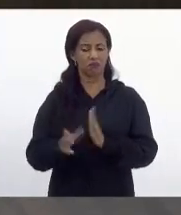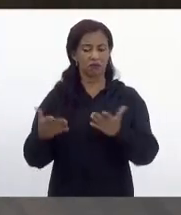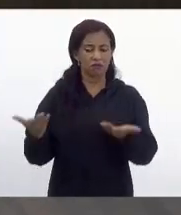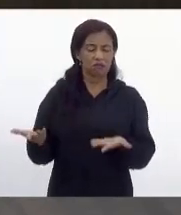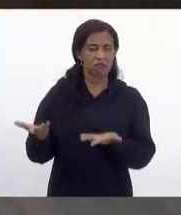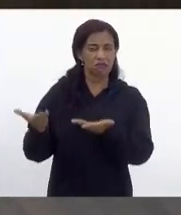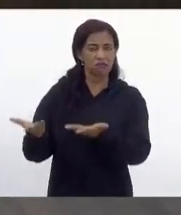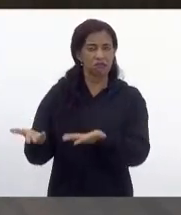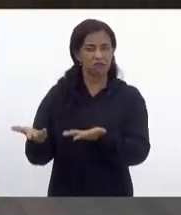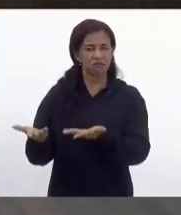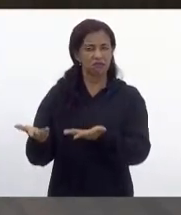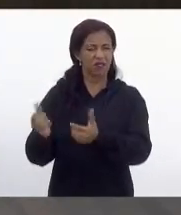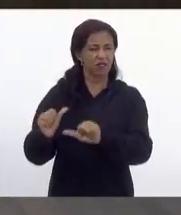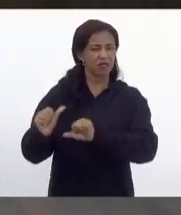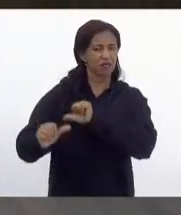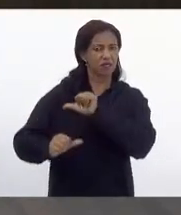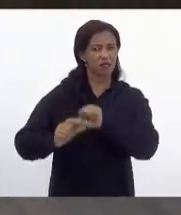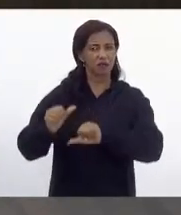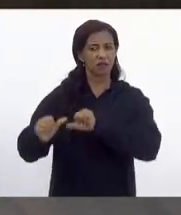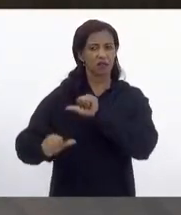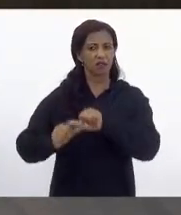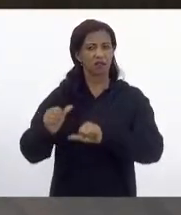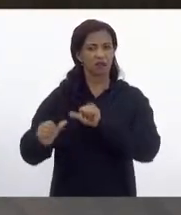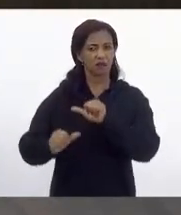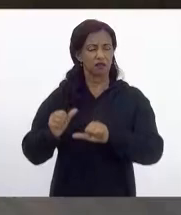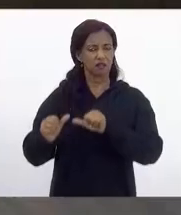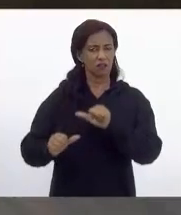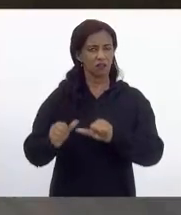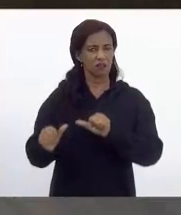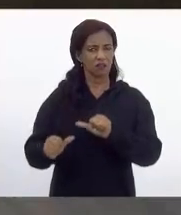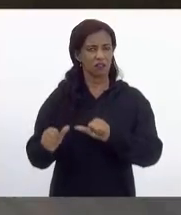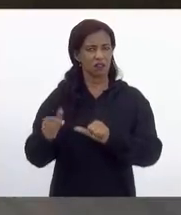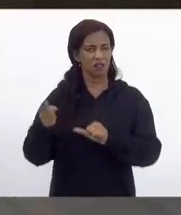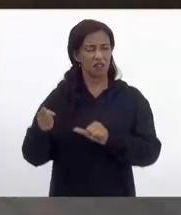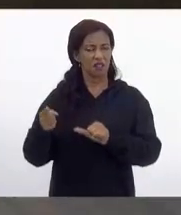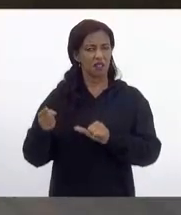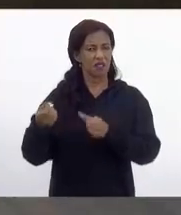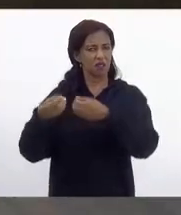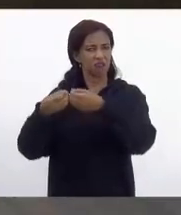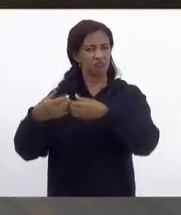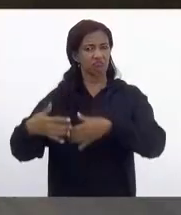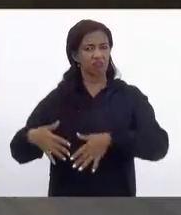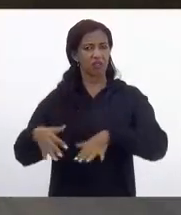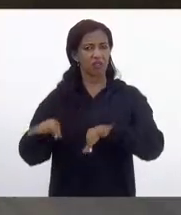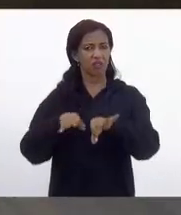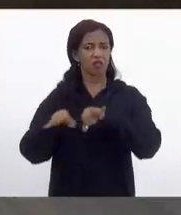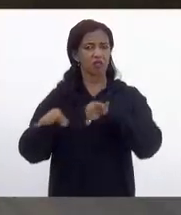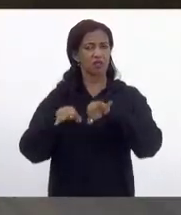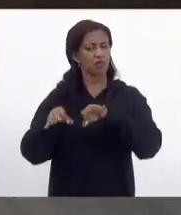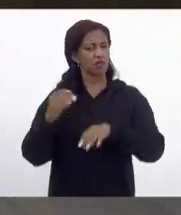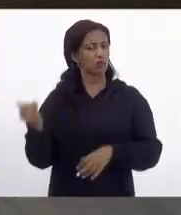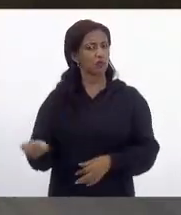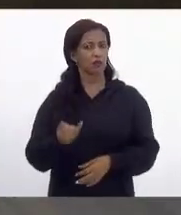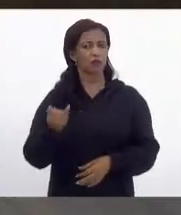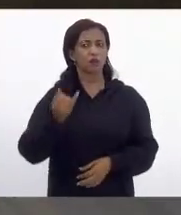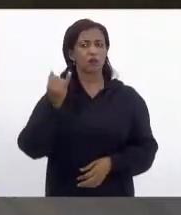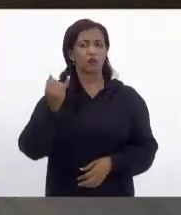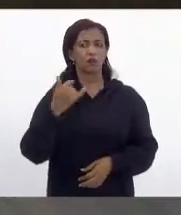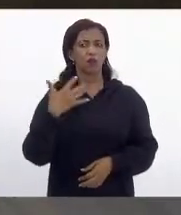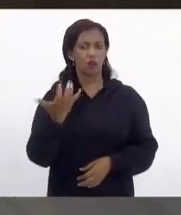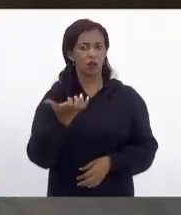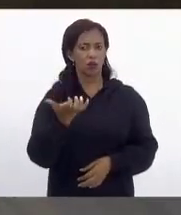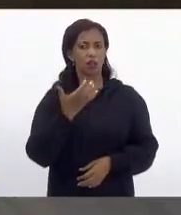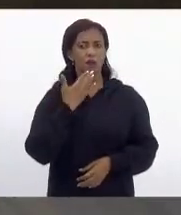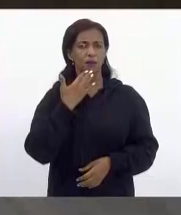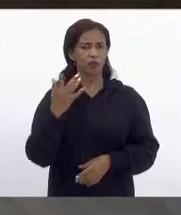elas tornam facultativo esse projeto que é de extrema relevância e eu quero